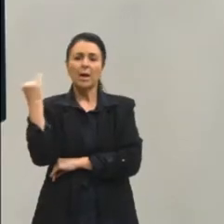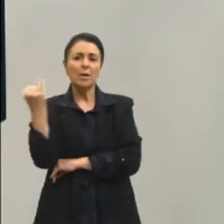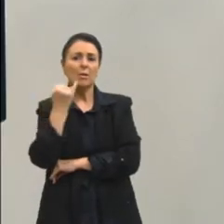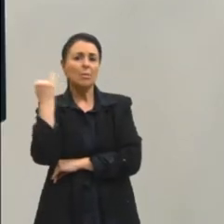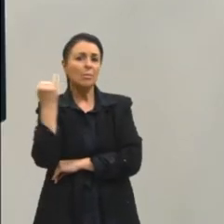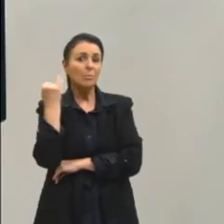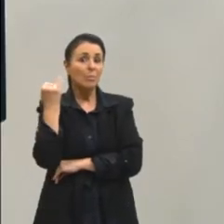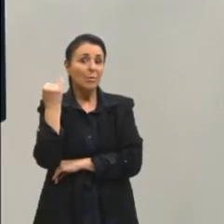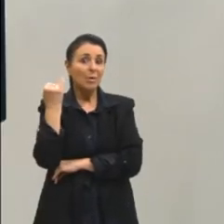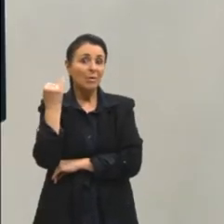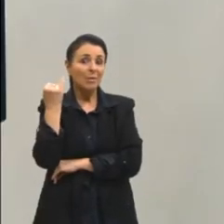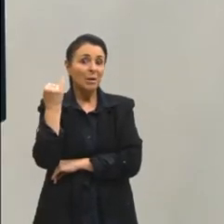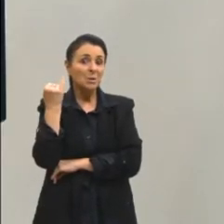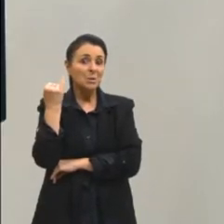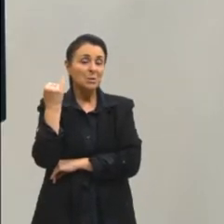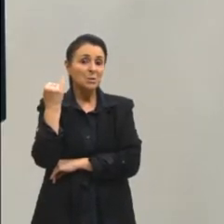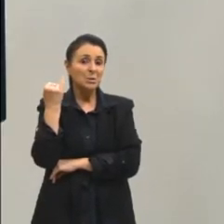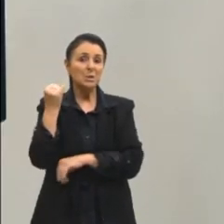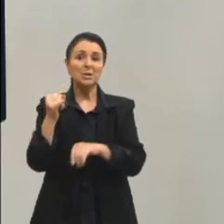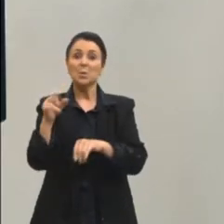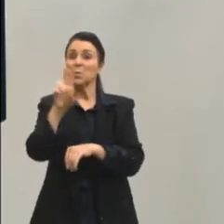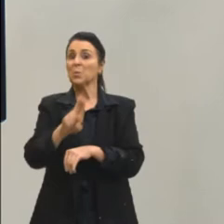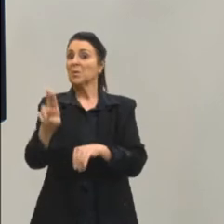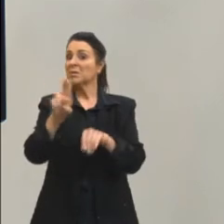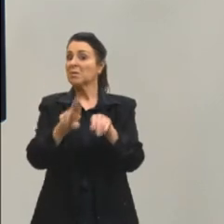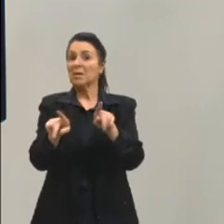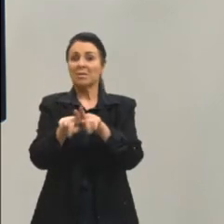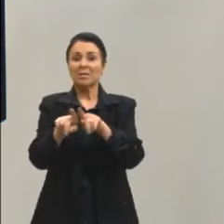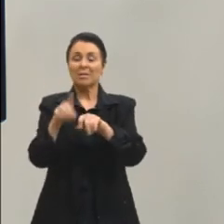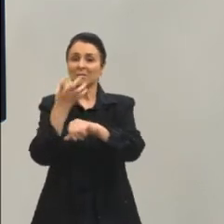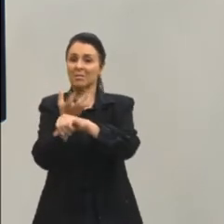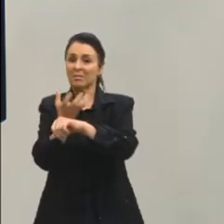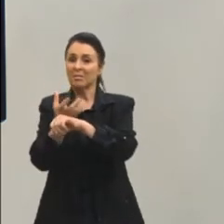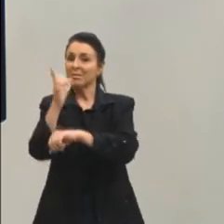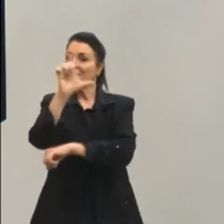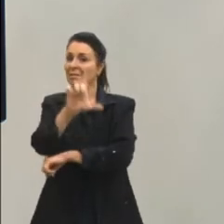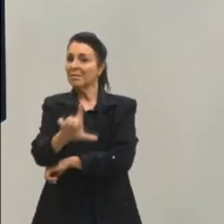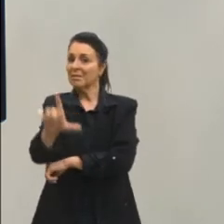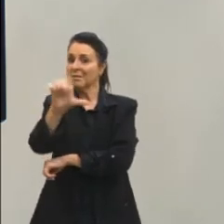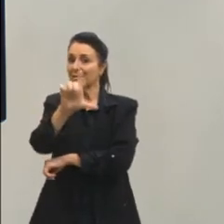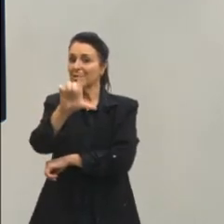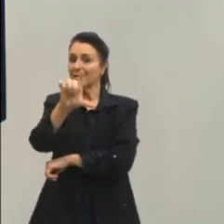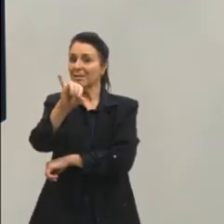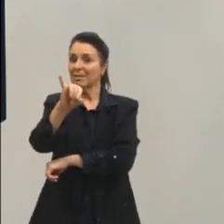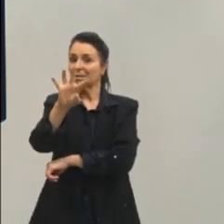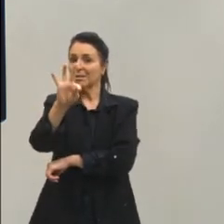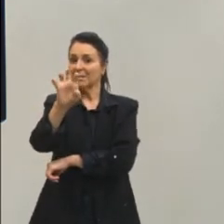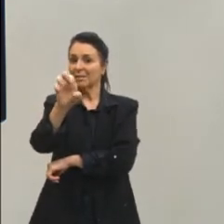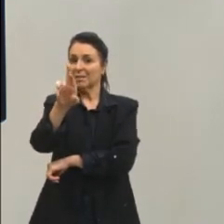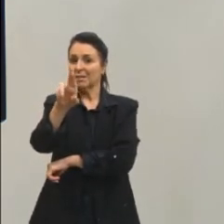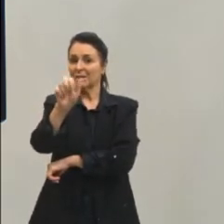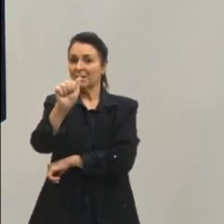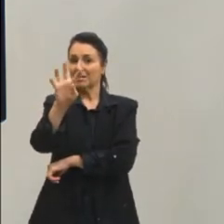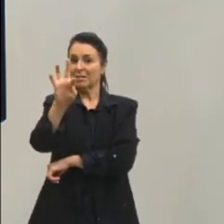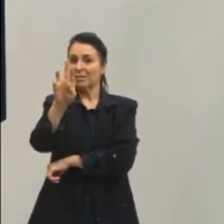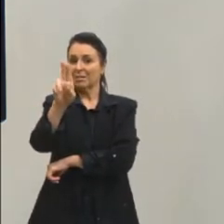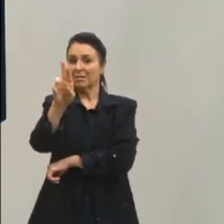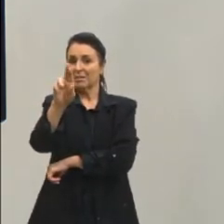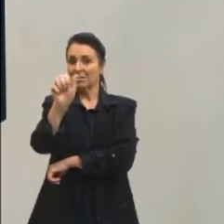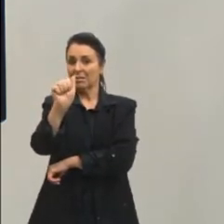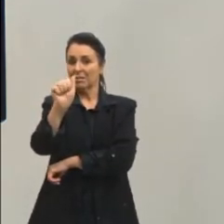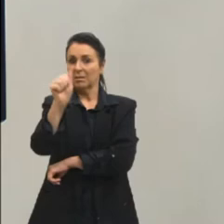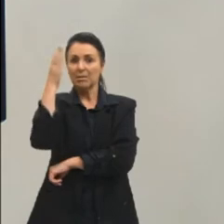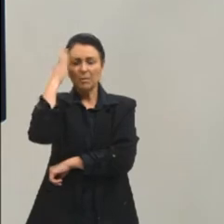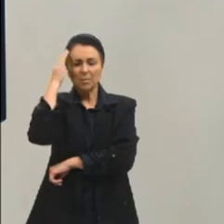componente curricular de literatura, para poder compreender o que é de fato literatura, e a partir